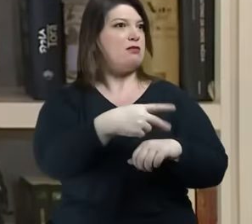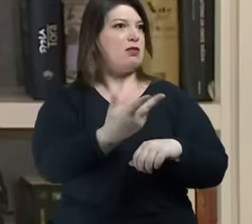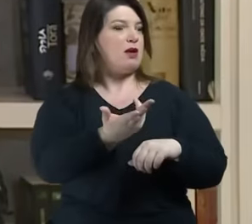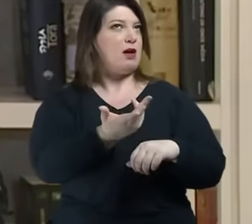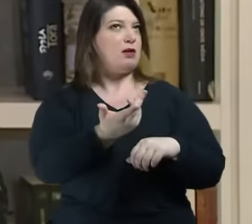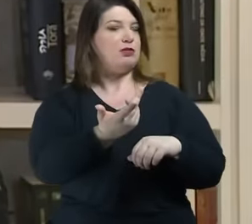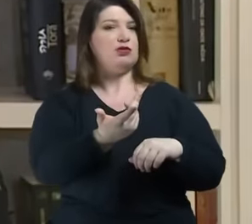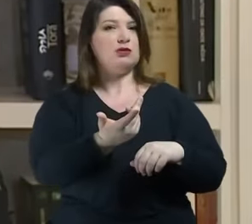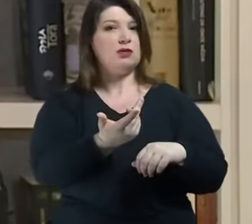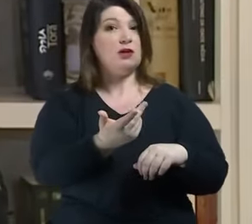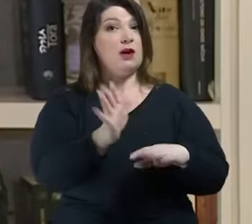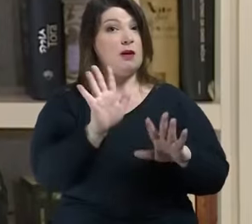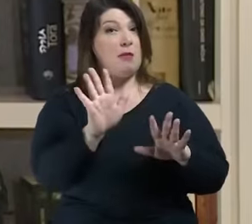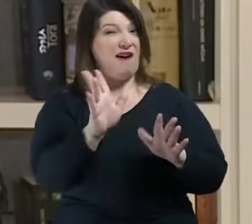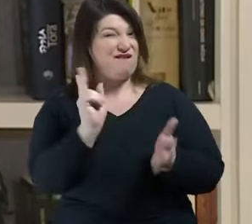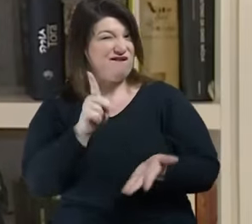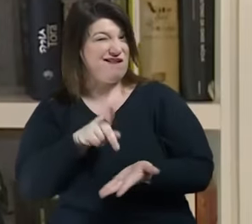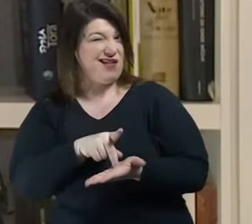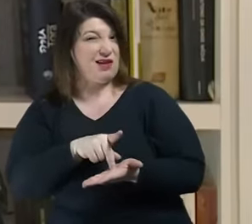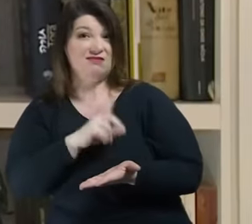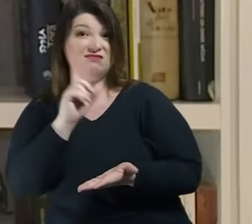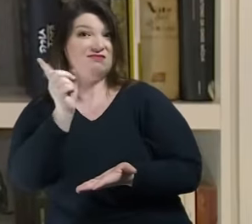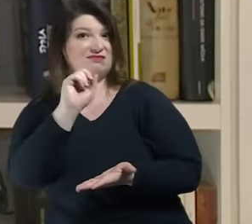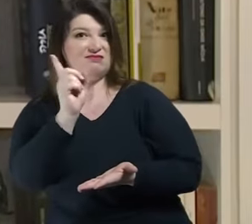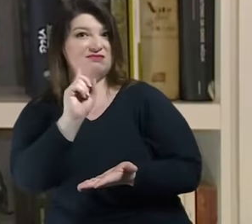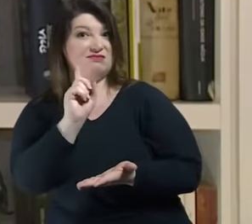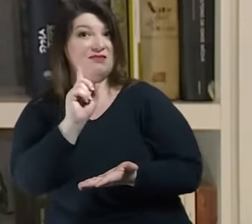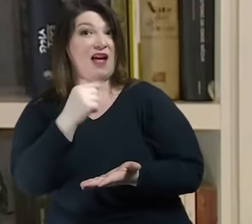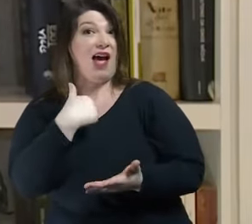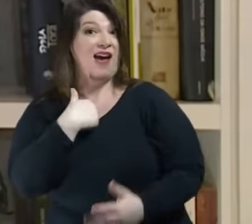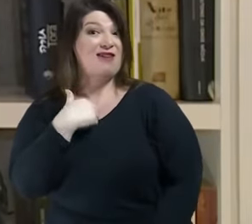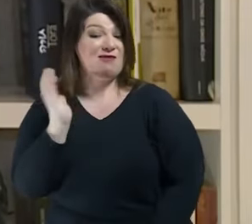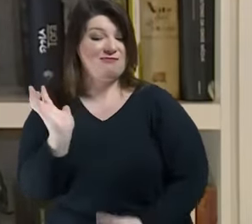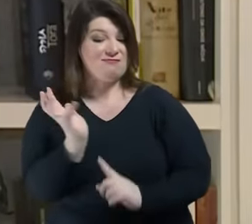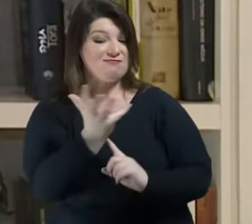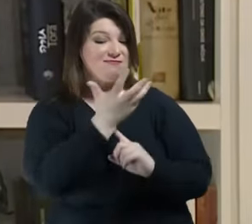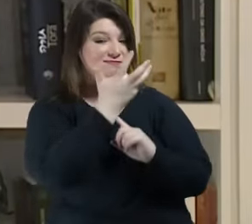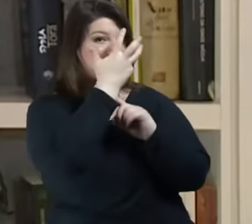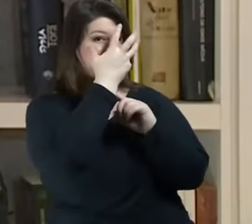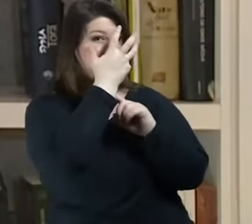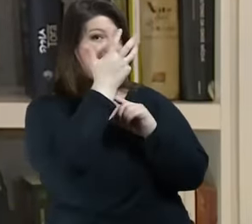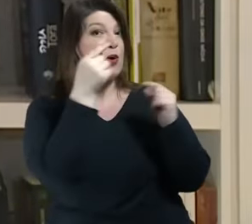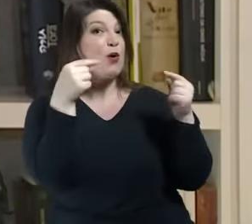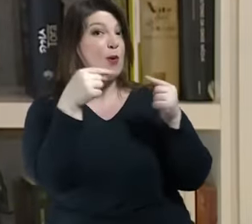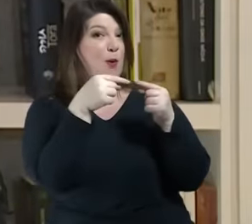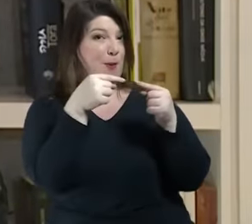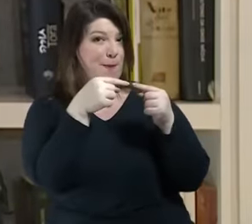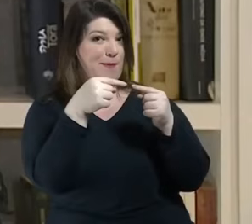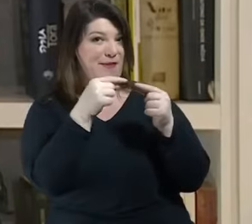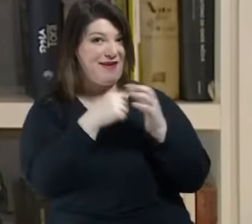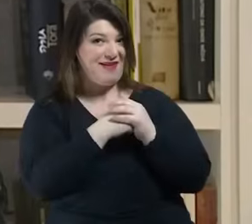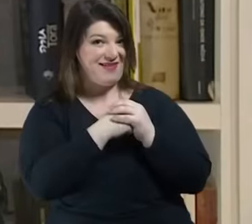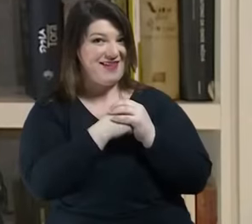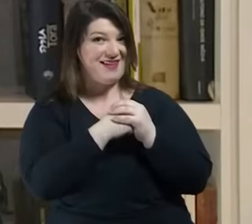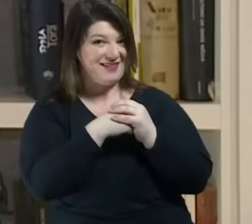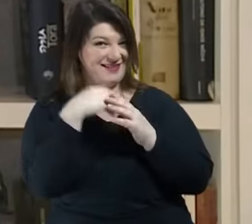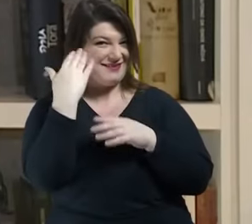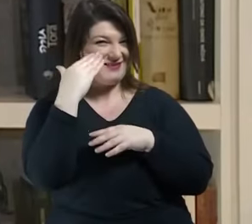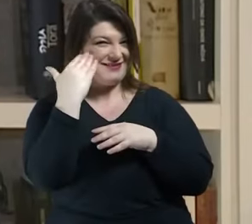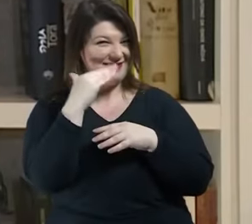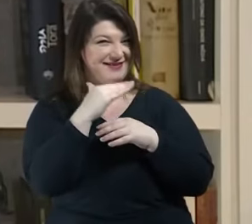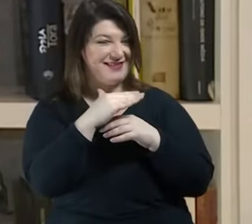acabar utilizando uma máscara porque aí marionete começa a controlar o